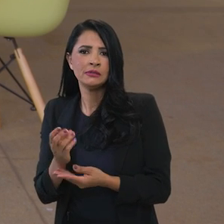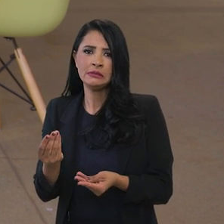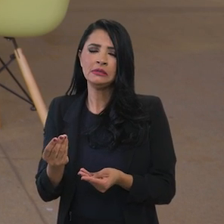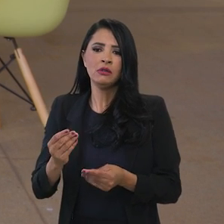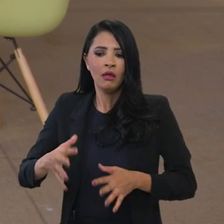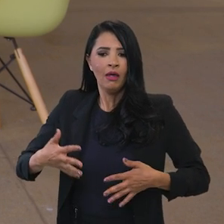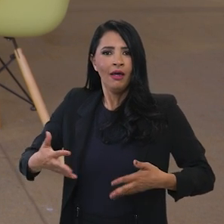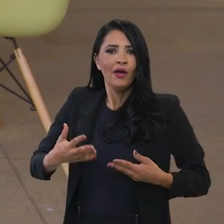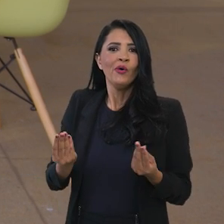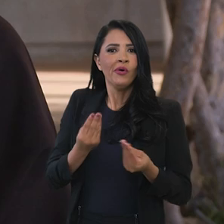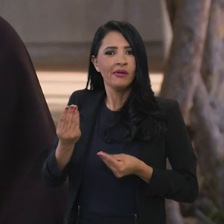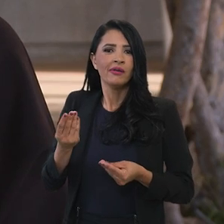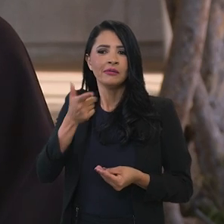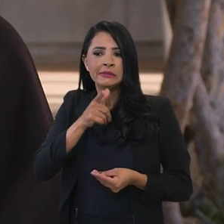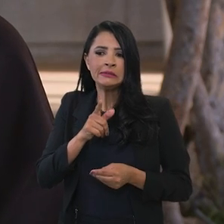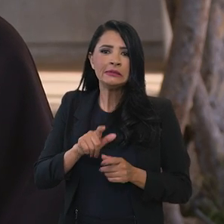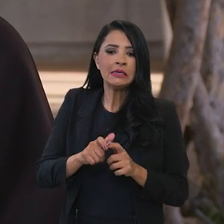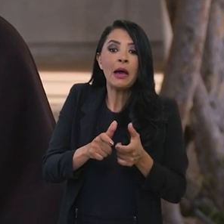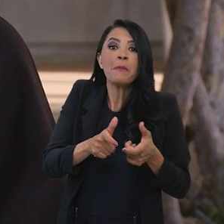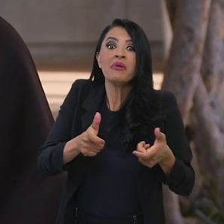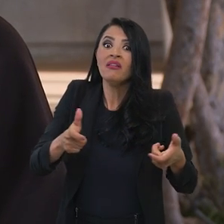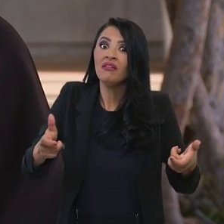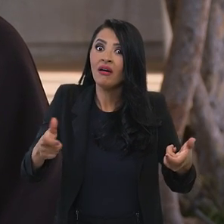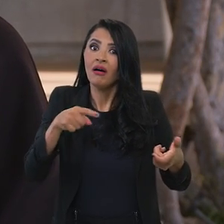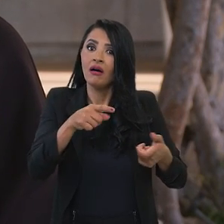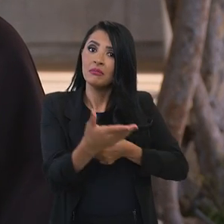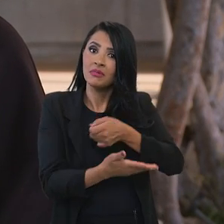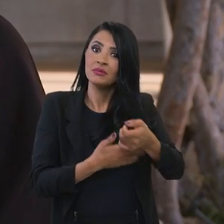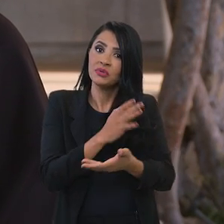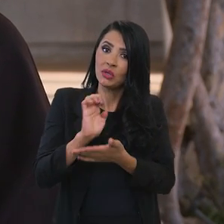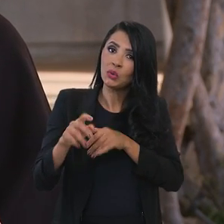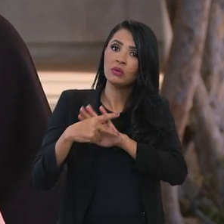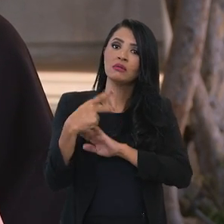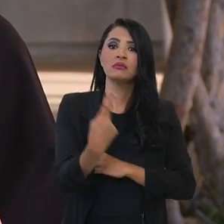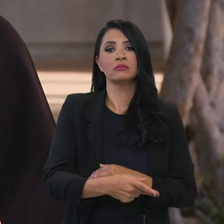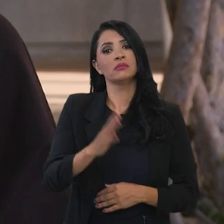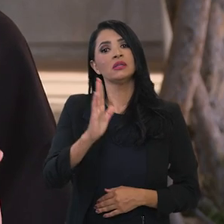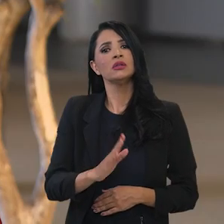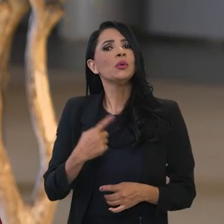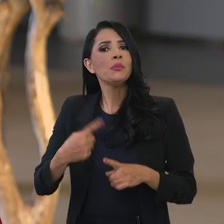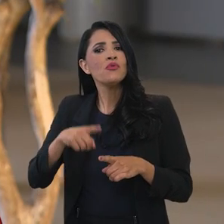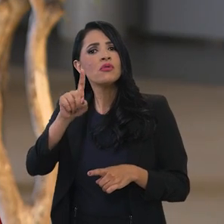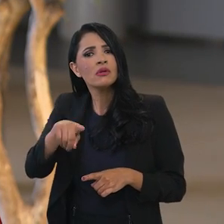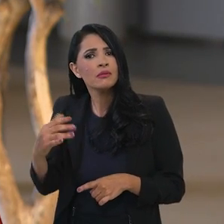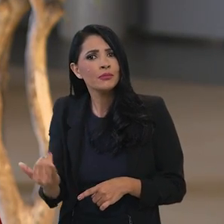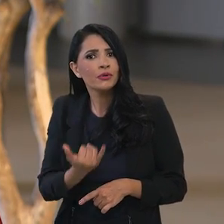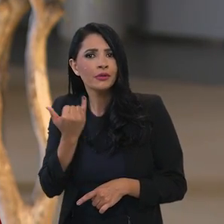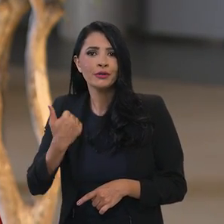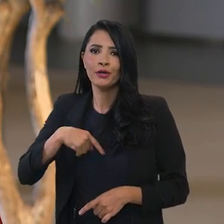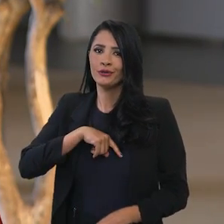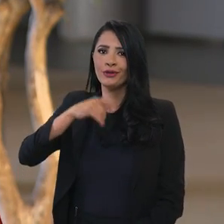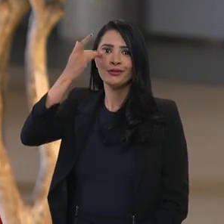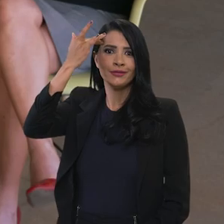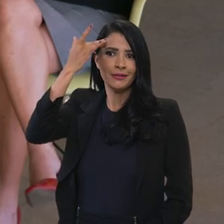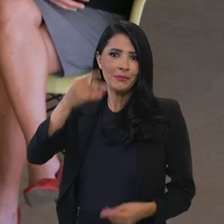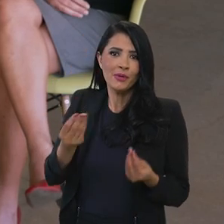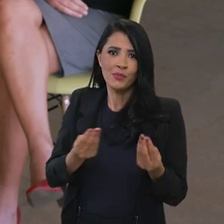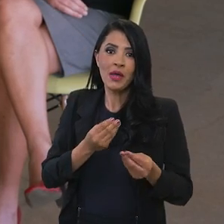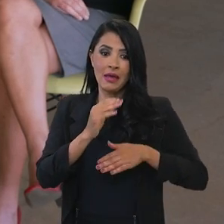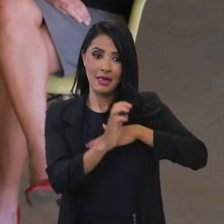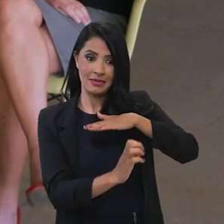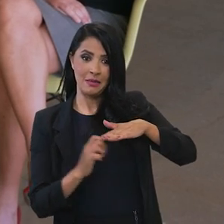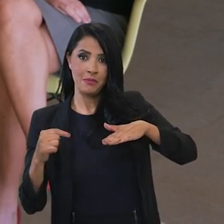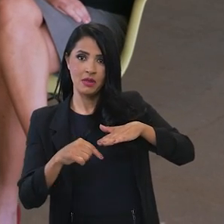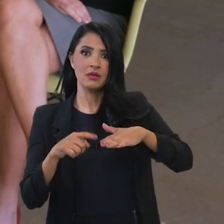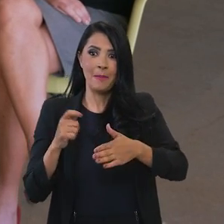elas remuneram melhor, elas contratam mão de obra mais qualificada, elas são mais longevas, ou seja, elas resistem às dificuldades,